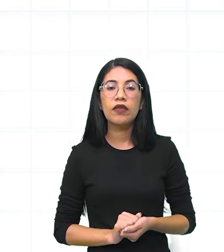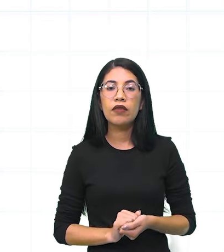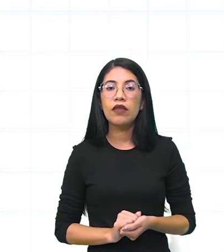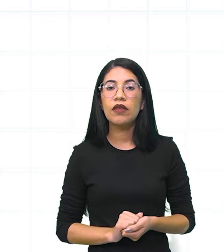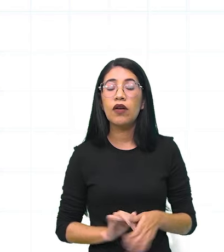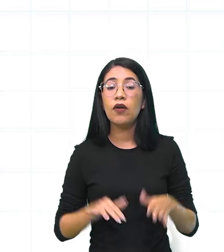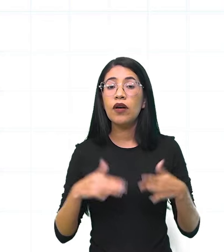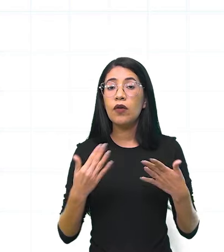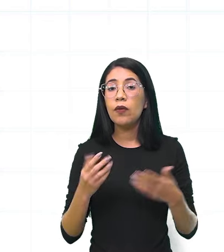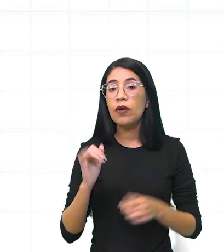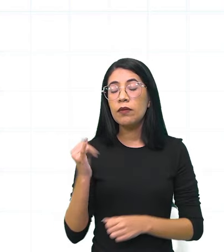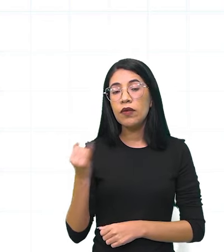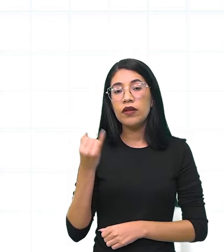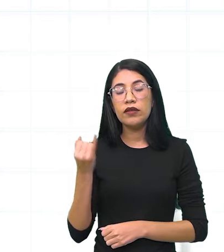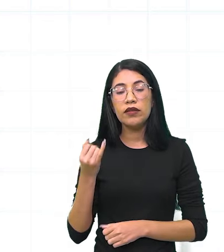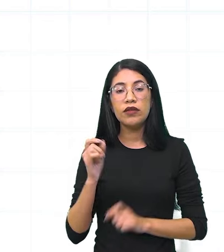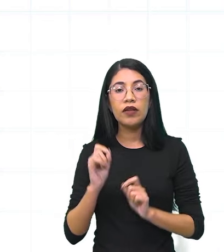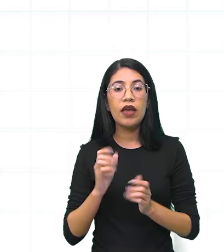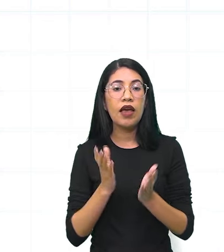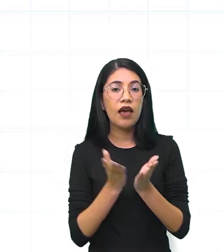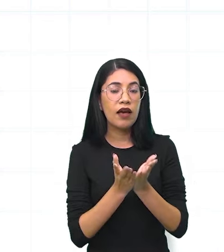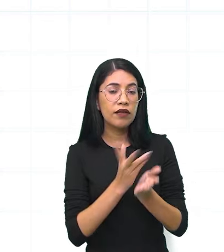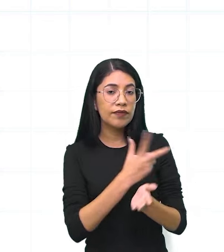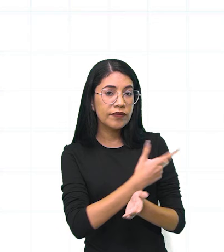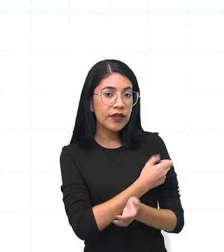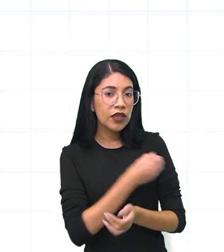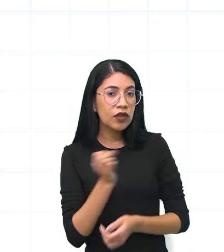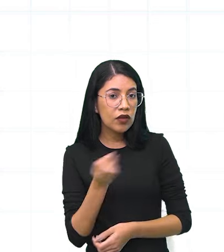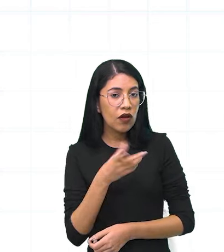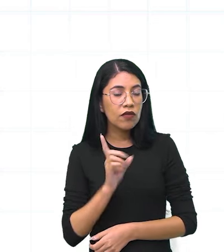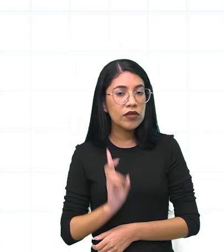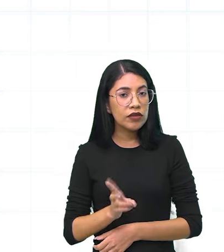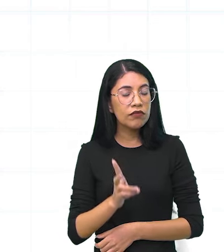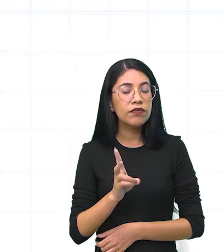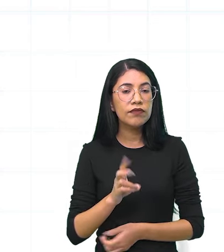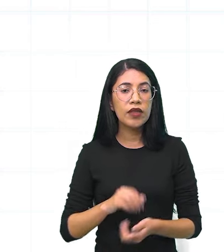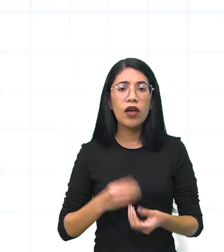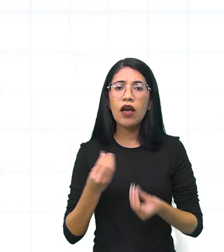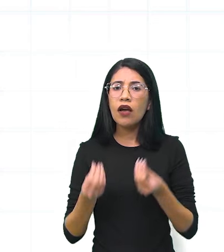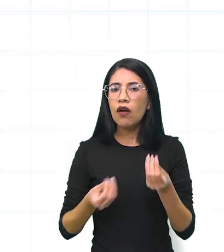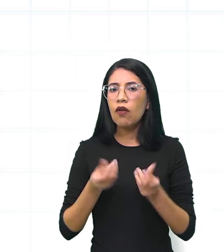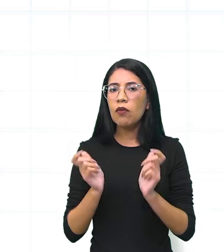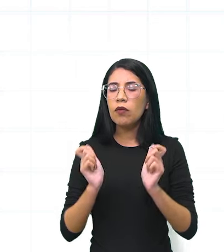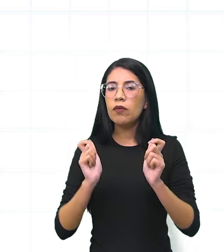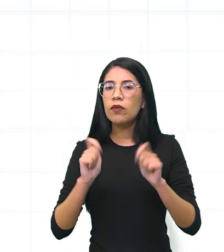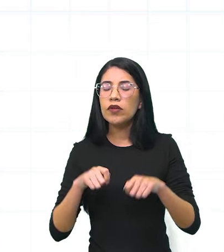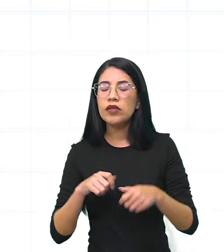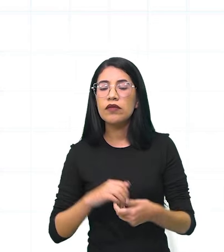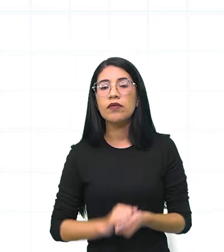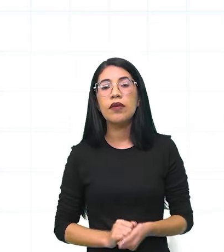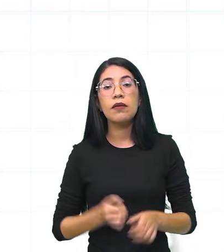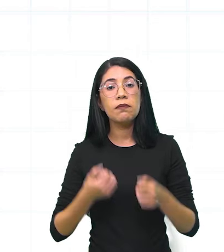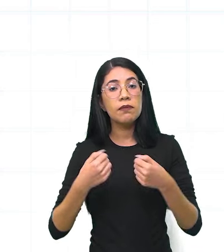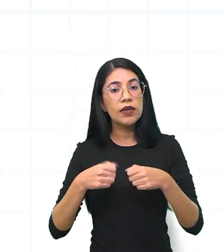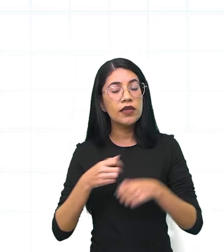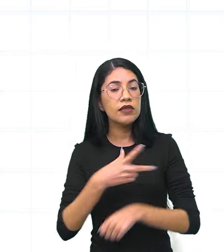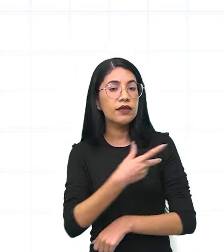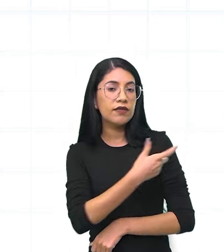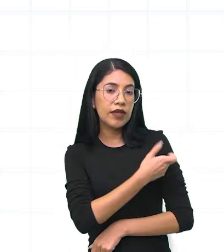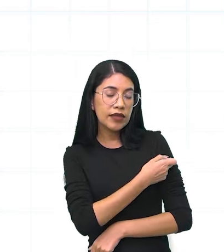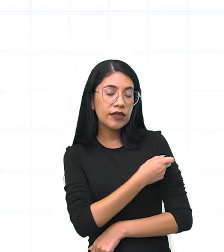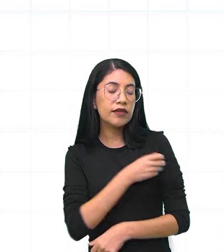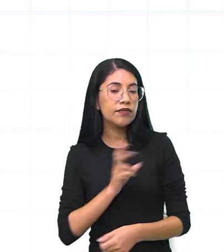importante? Manter a carteirinha em dia. E como é que eu faço isso? Vacinas. Se